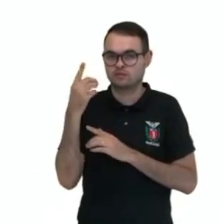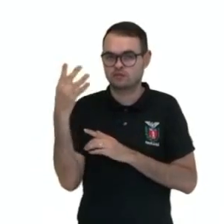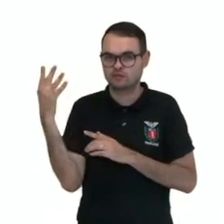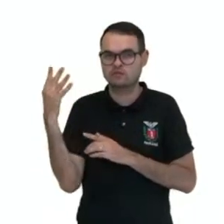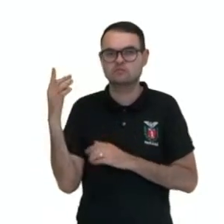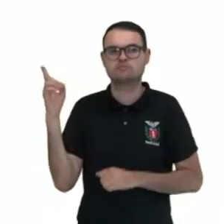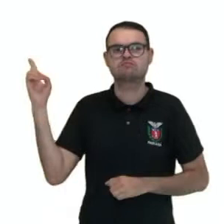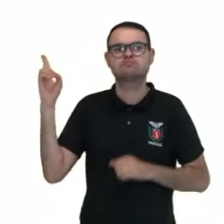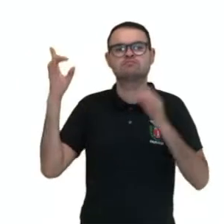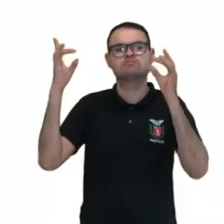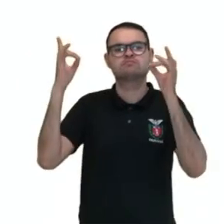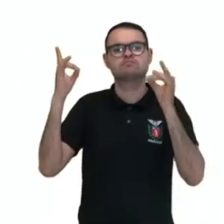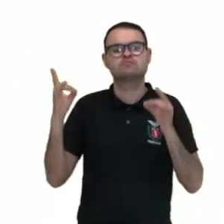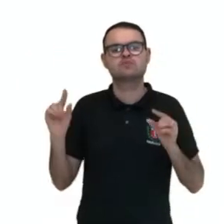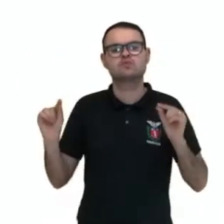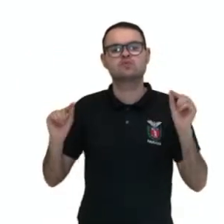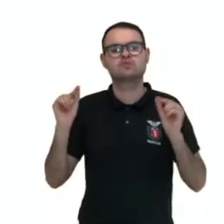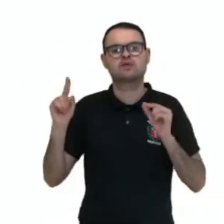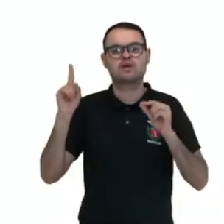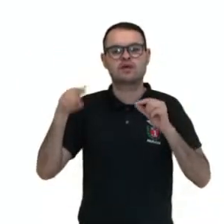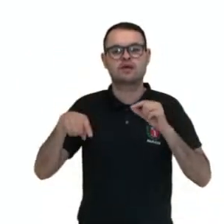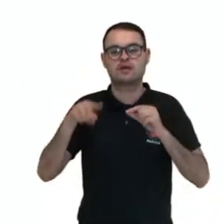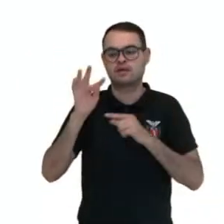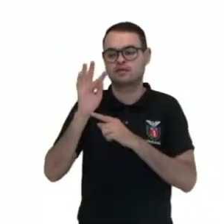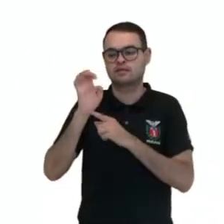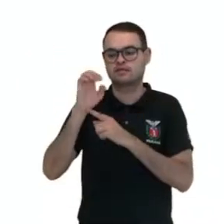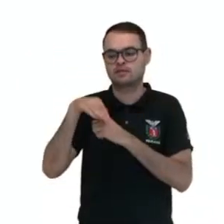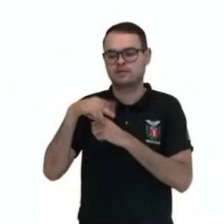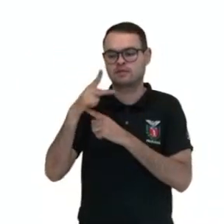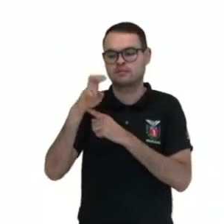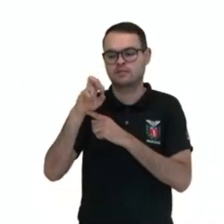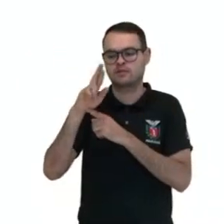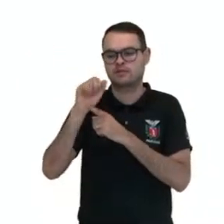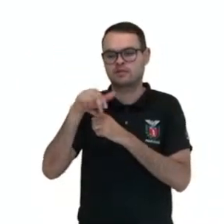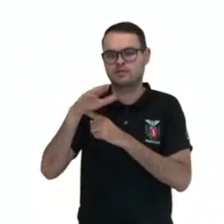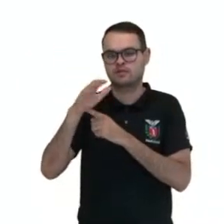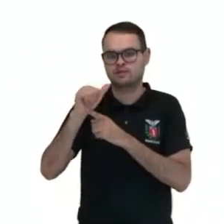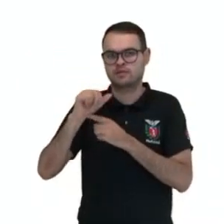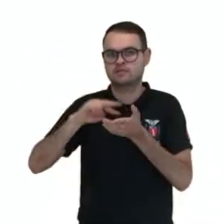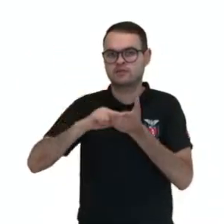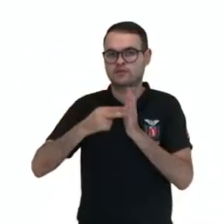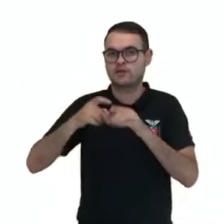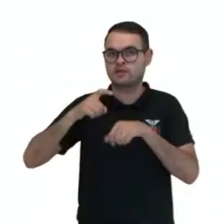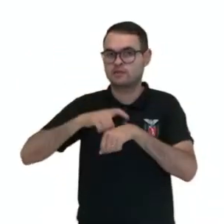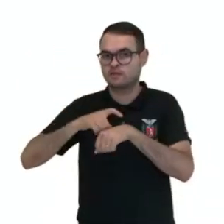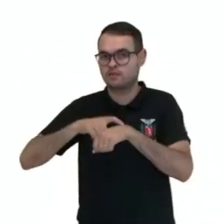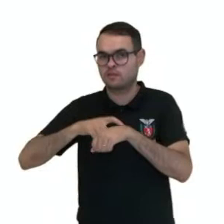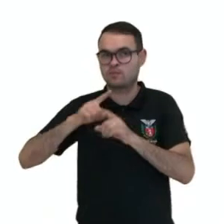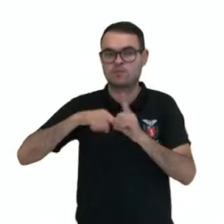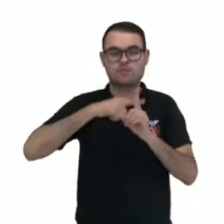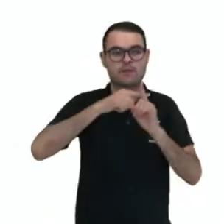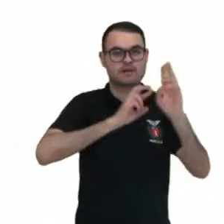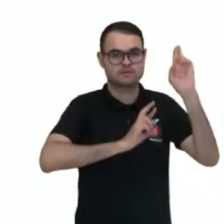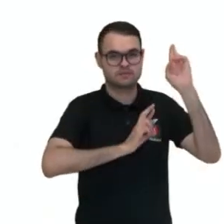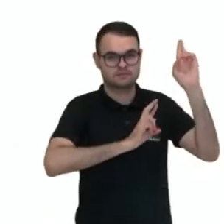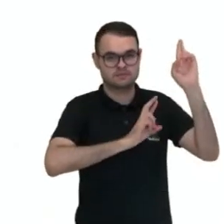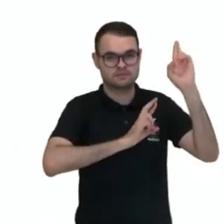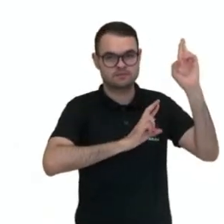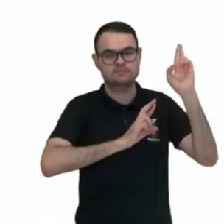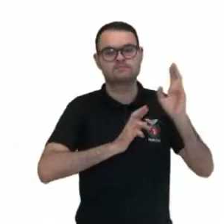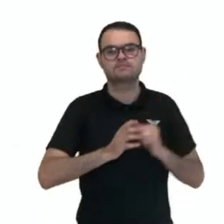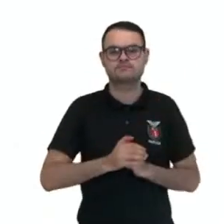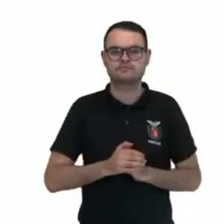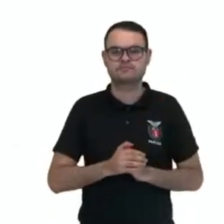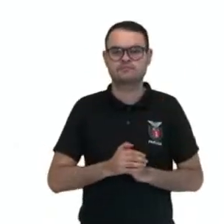detalhe dessa pintura chamada temperança. Temperança significa tempo e esperança. E